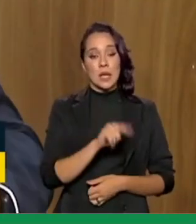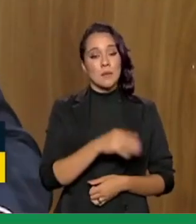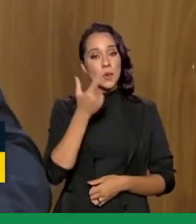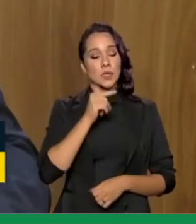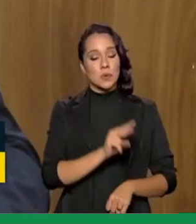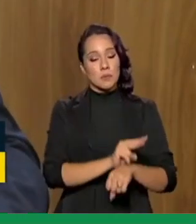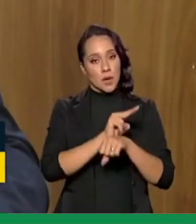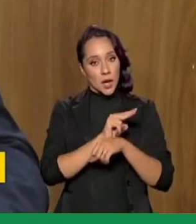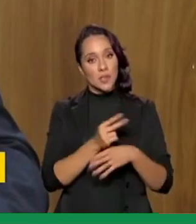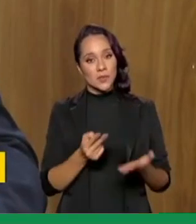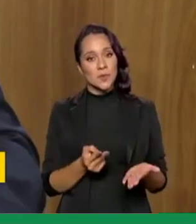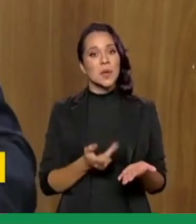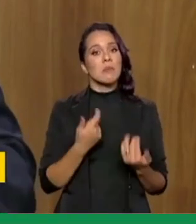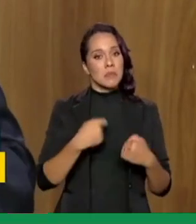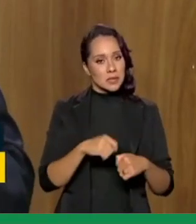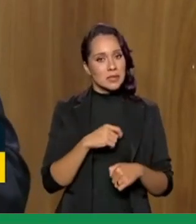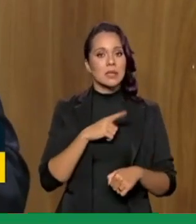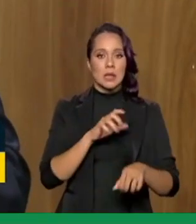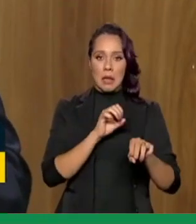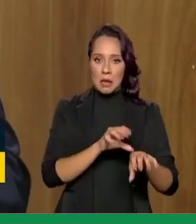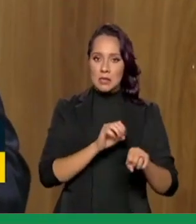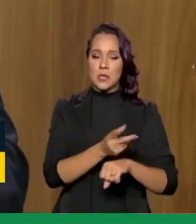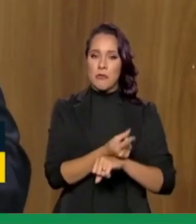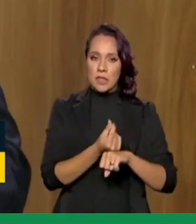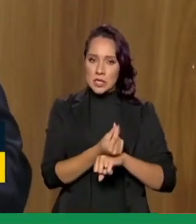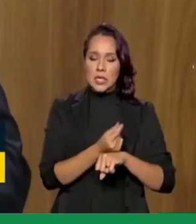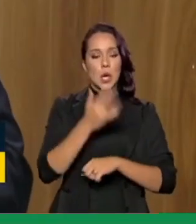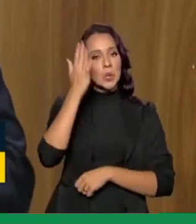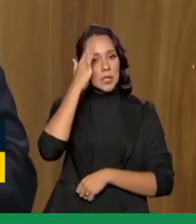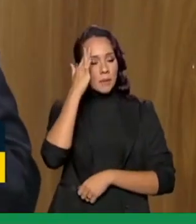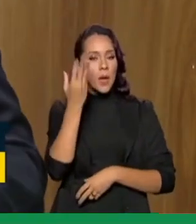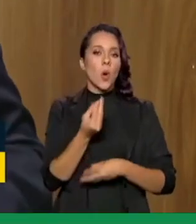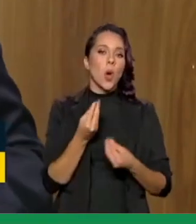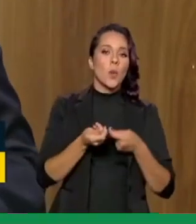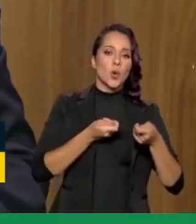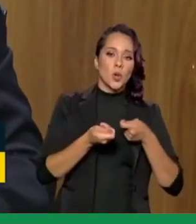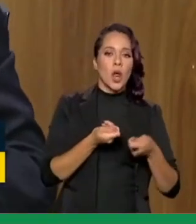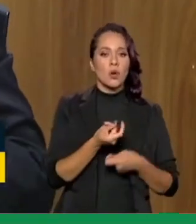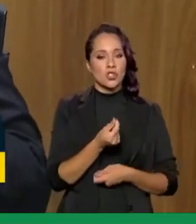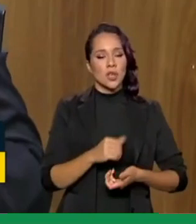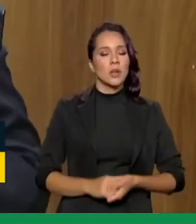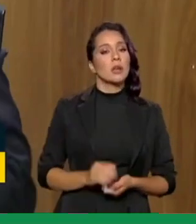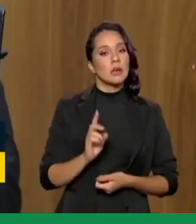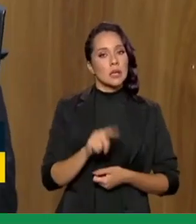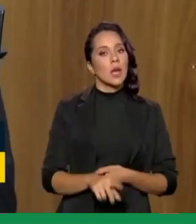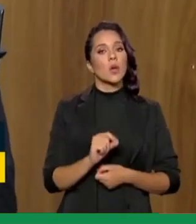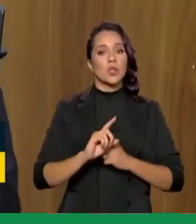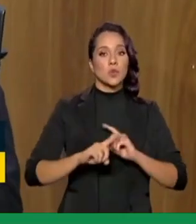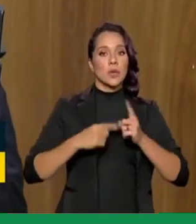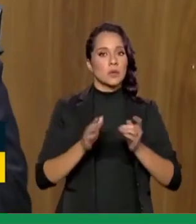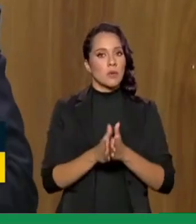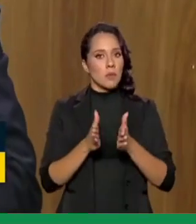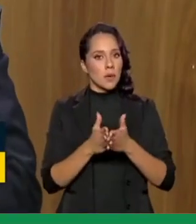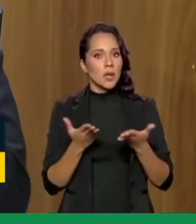realização do empréstimo consignado é a educação financeira, para que sirva de elemento de superação da